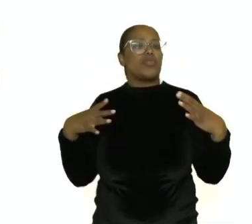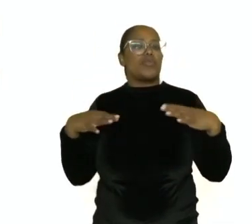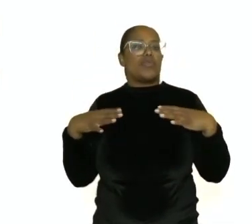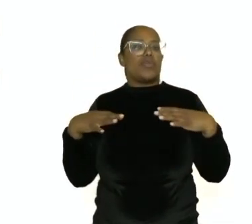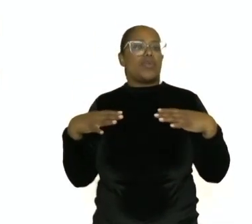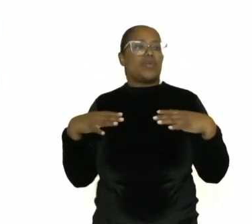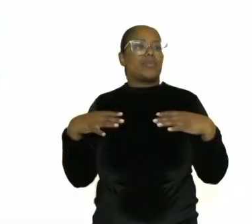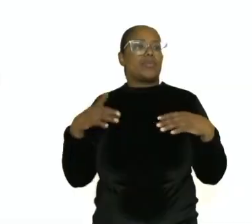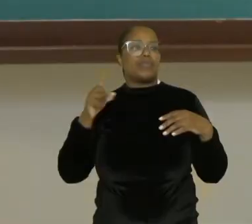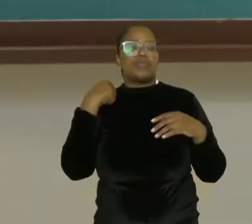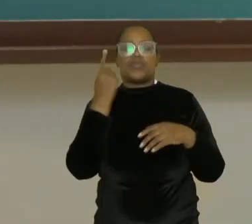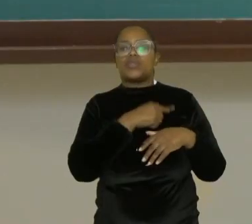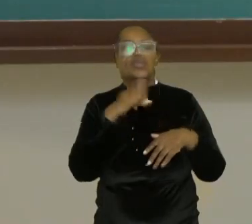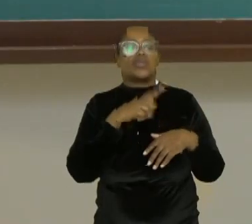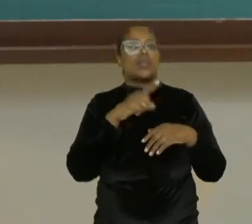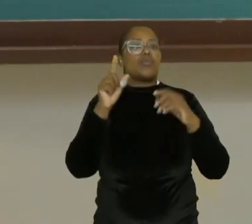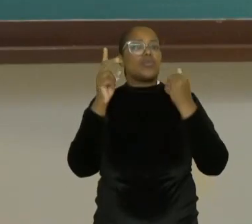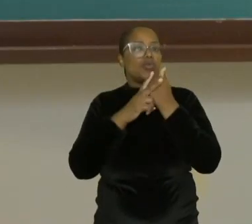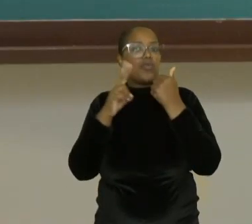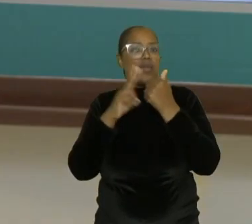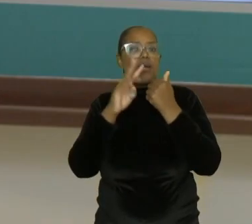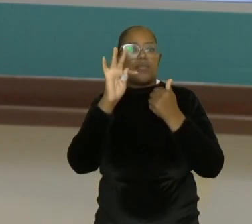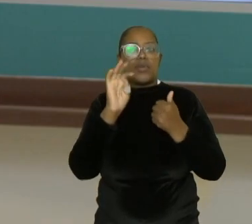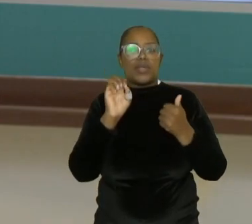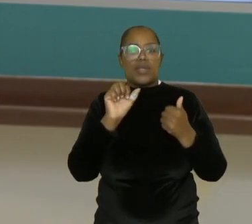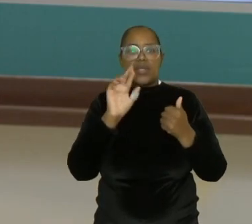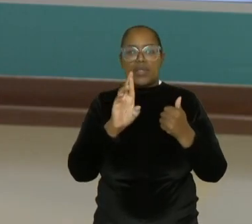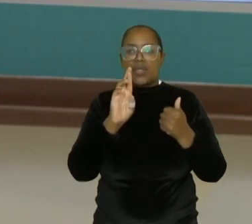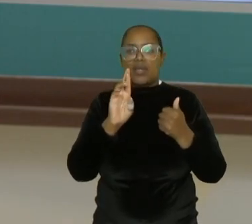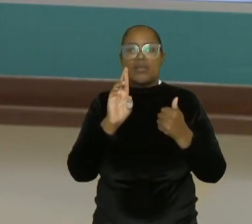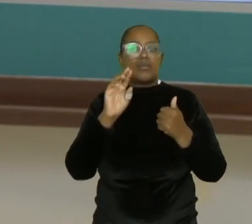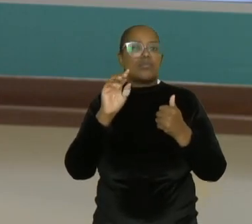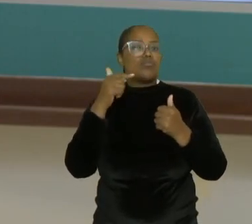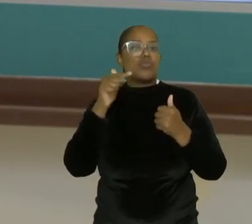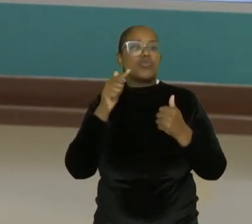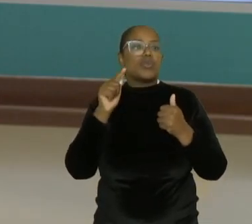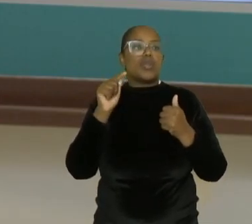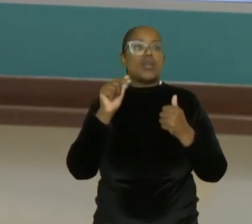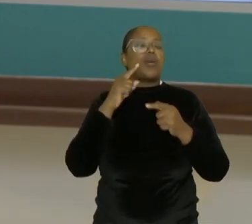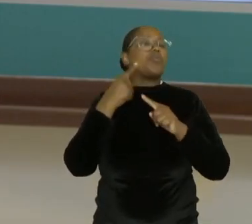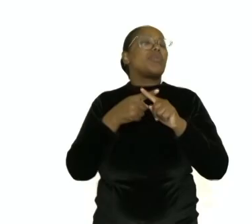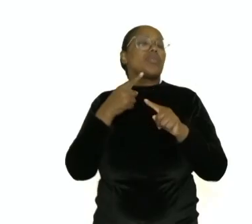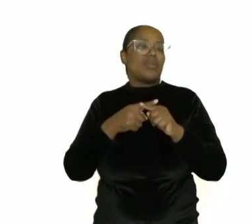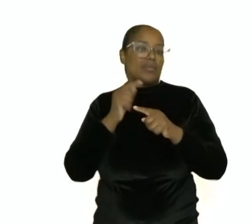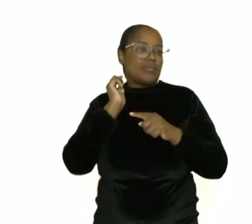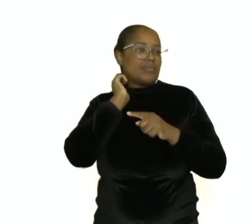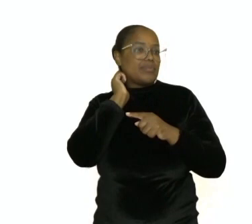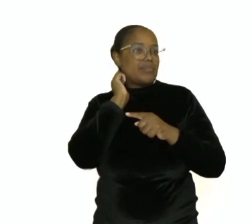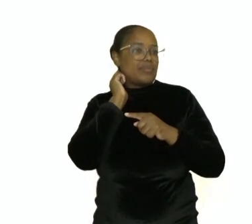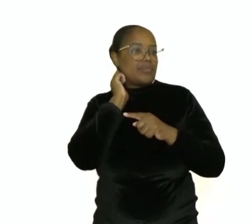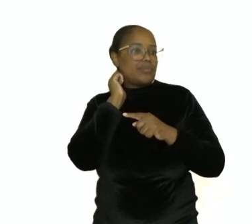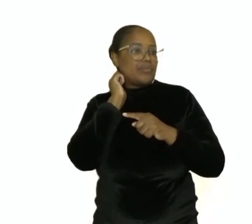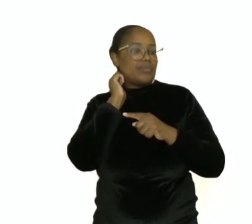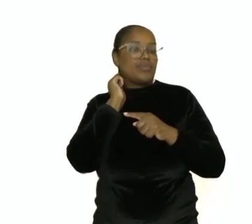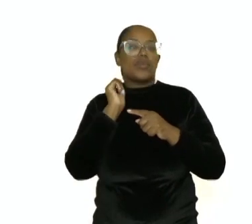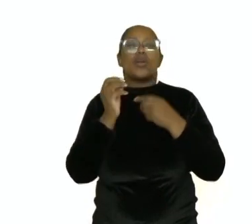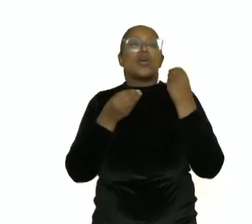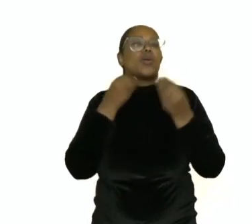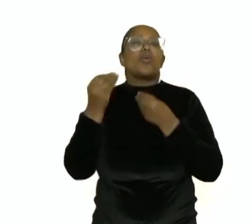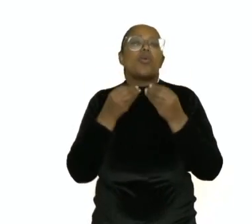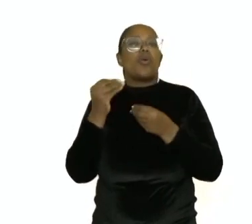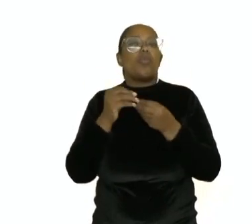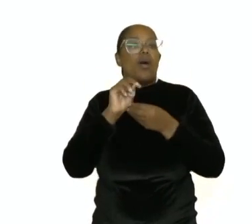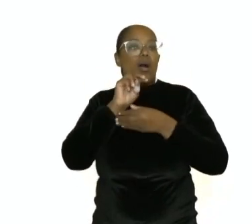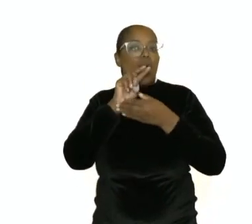em cima nós temos o verbo ter sem acento e embaixo tem com acento. Por que será? O hábito de leitura tem